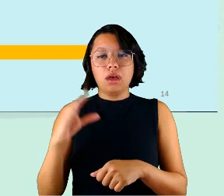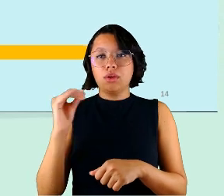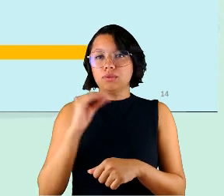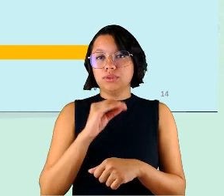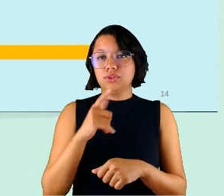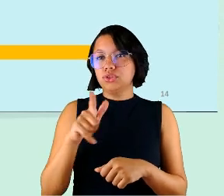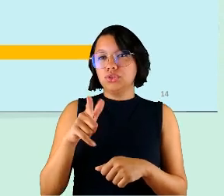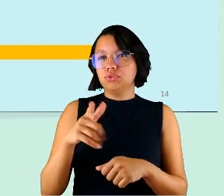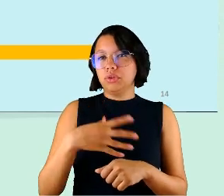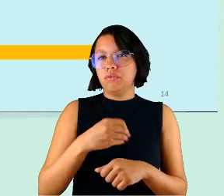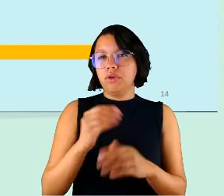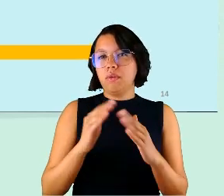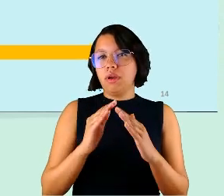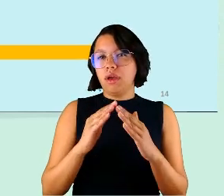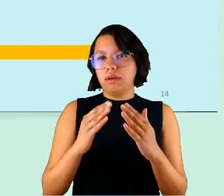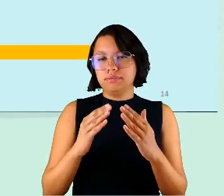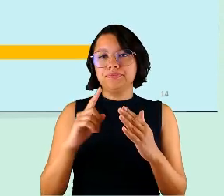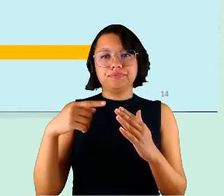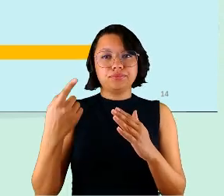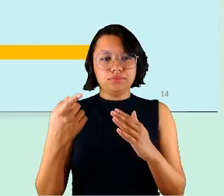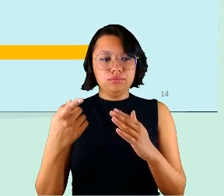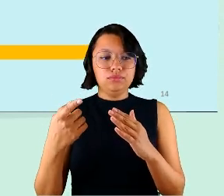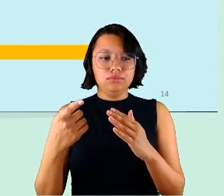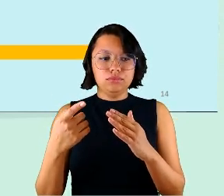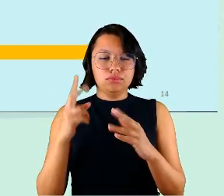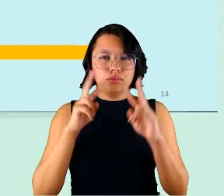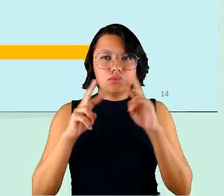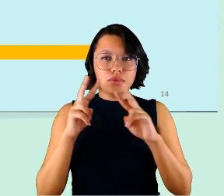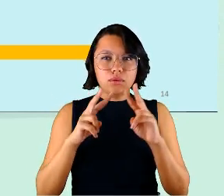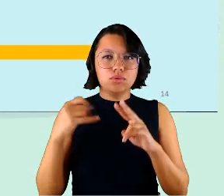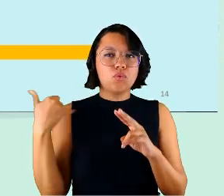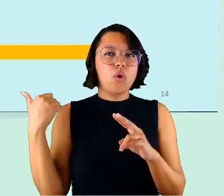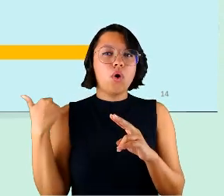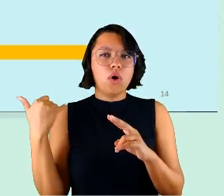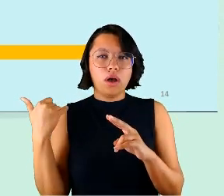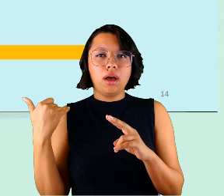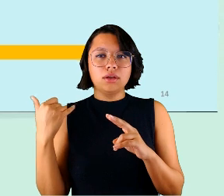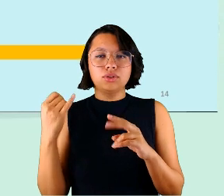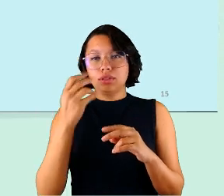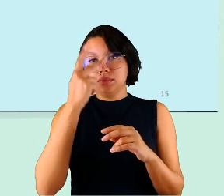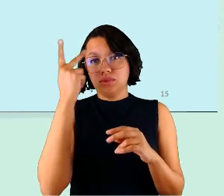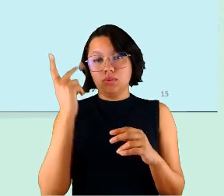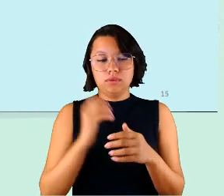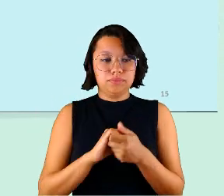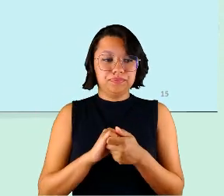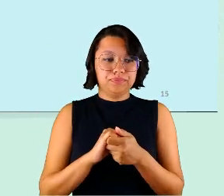em casa depois nós pareamos isso com idade né e tudo mais das pessoas